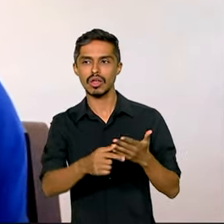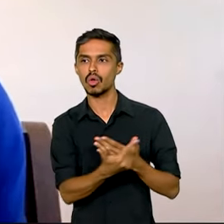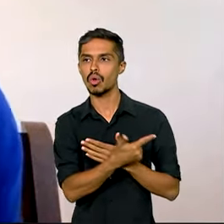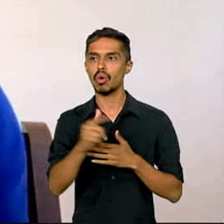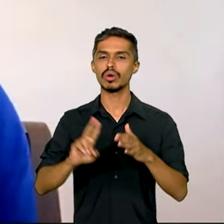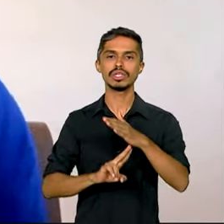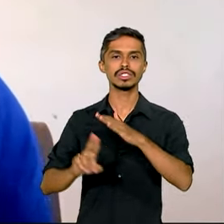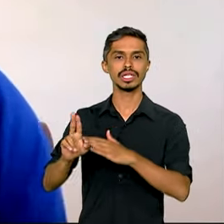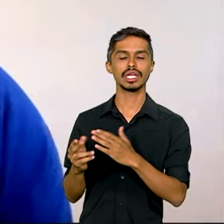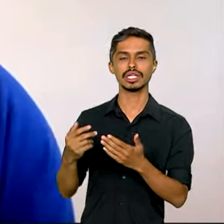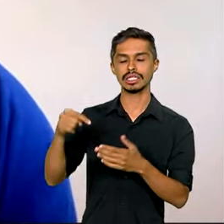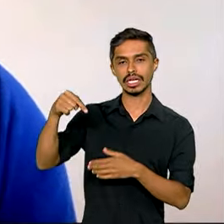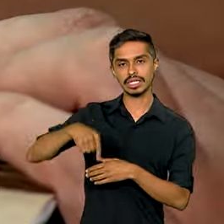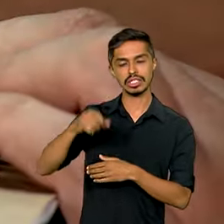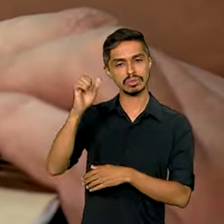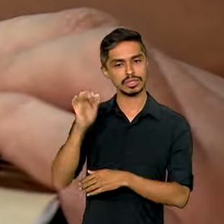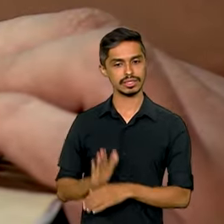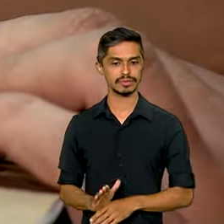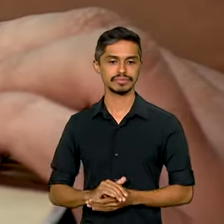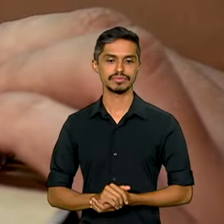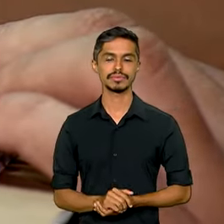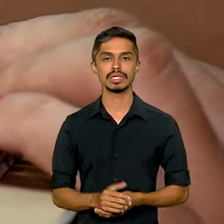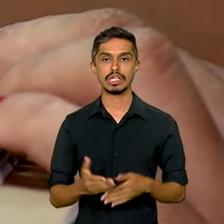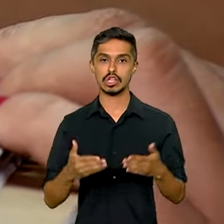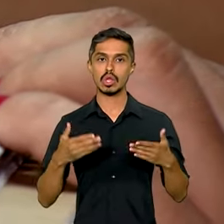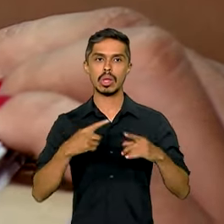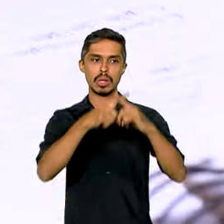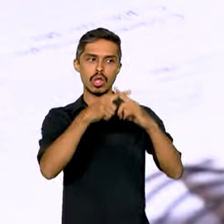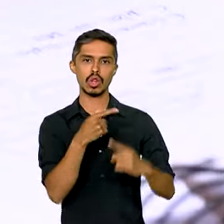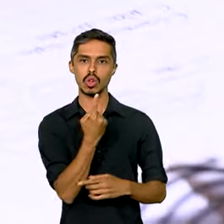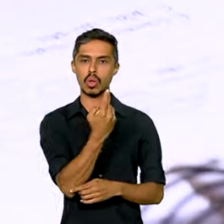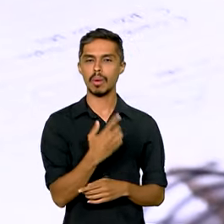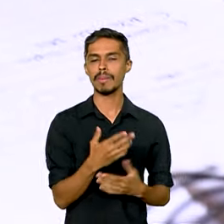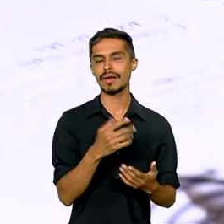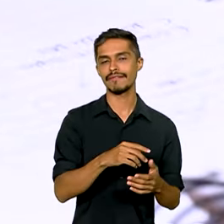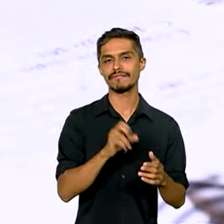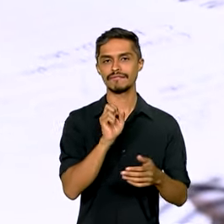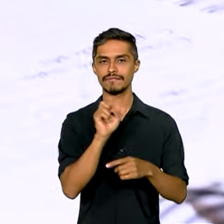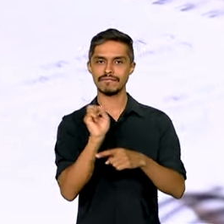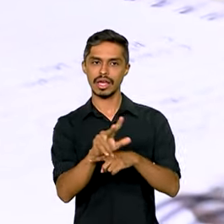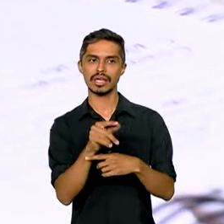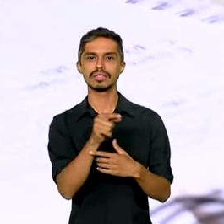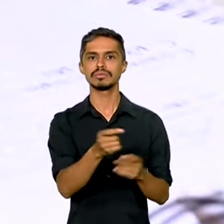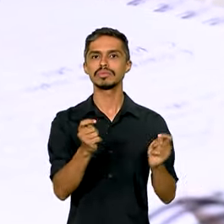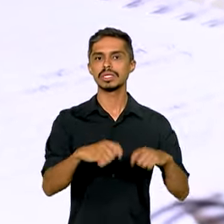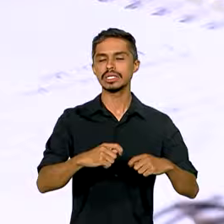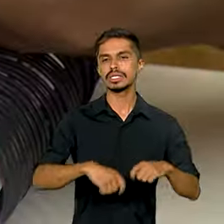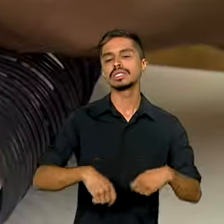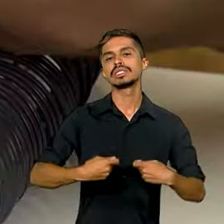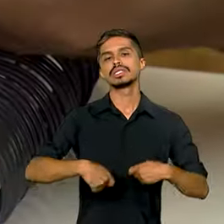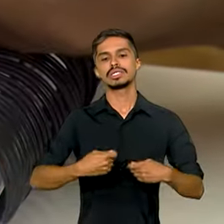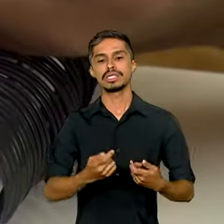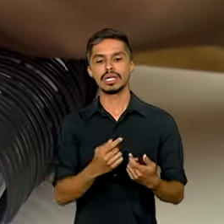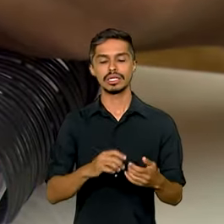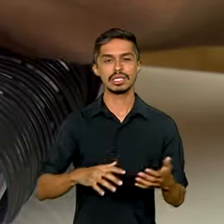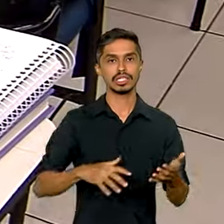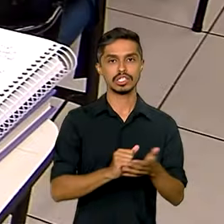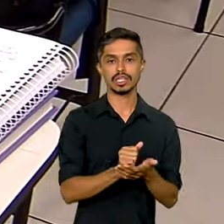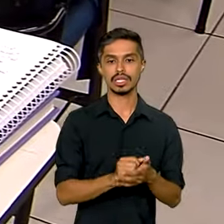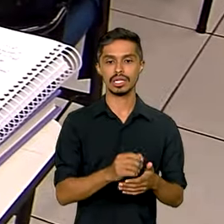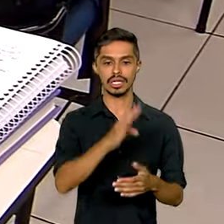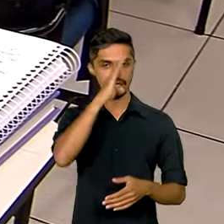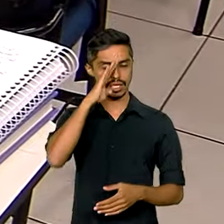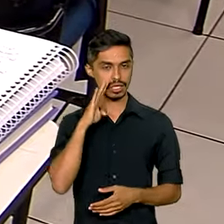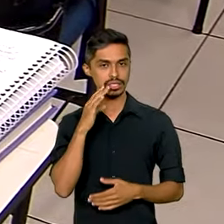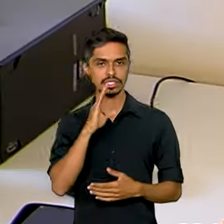universidades públicas aqui do Brasil. Para concorrer a uma vaga no curso escolhido, o candidato deverá fazer a inscrição gratuita